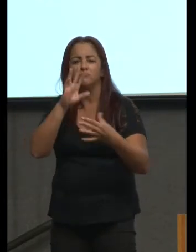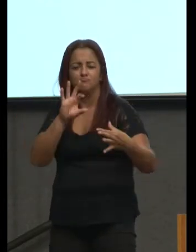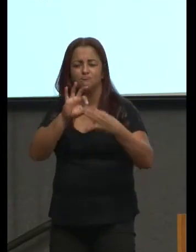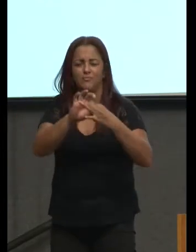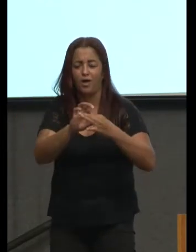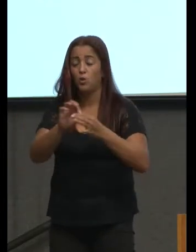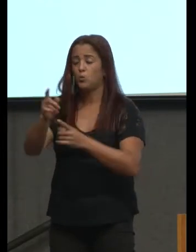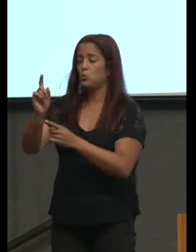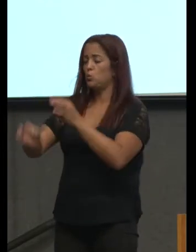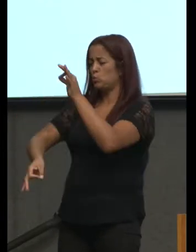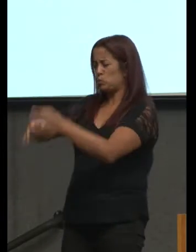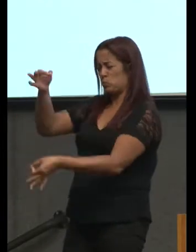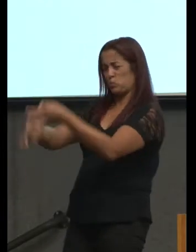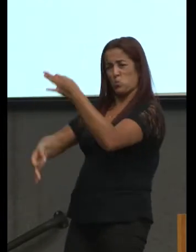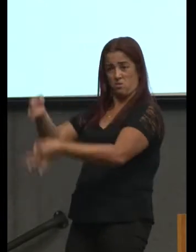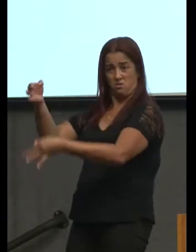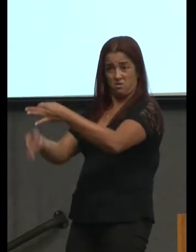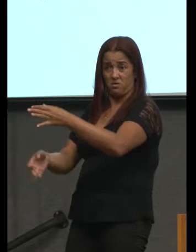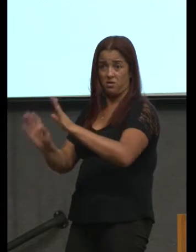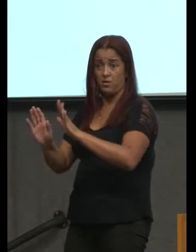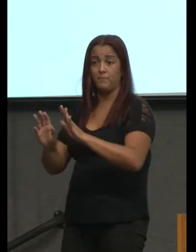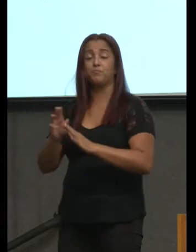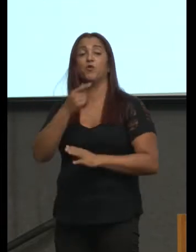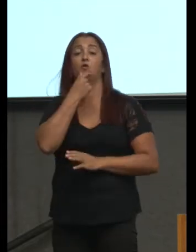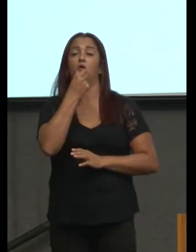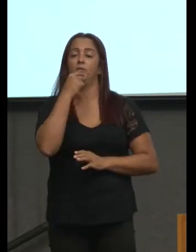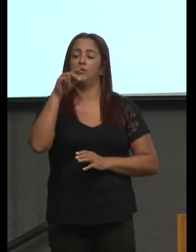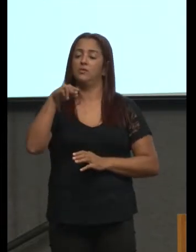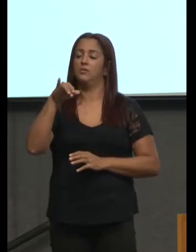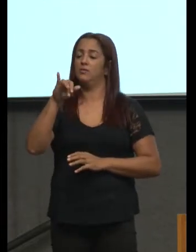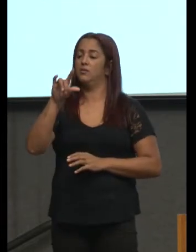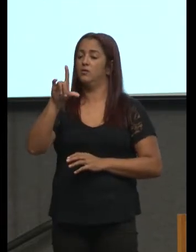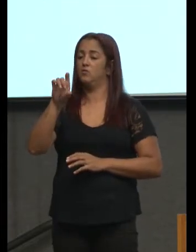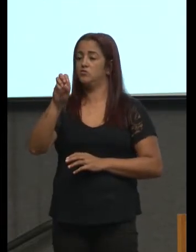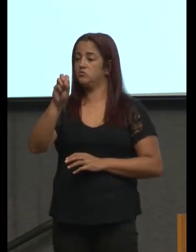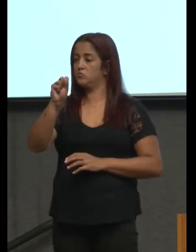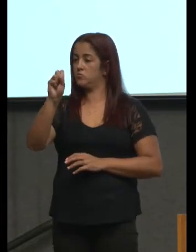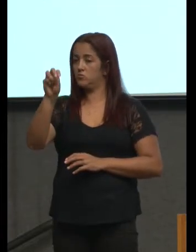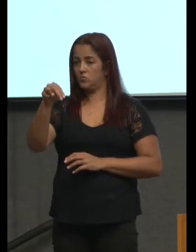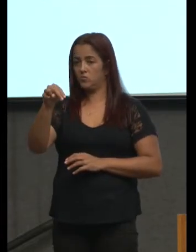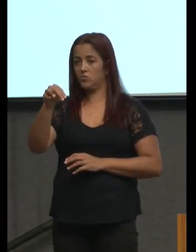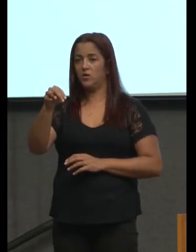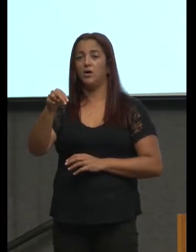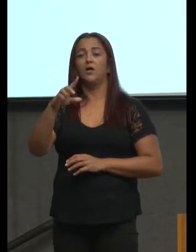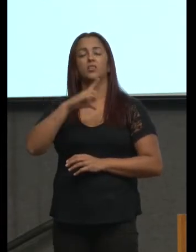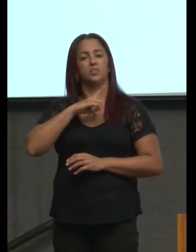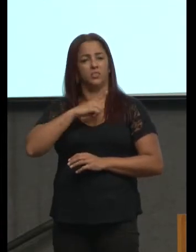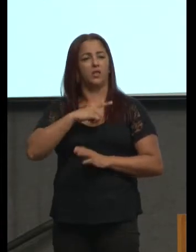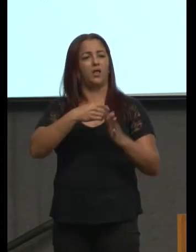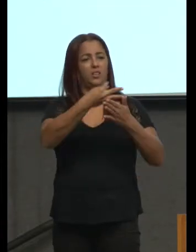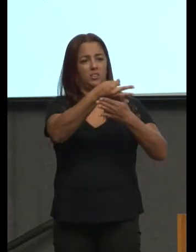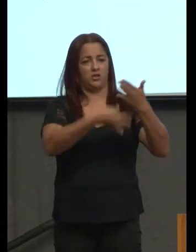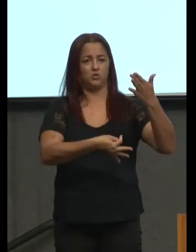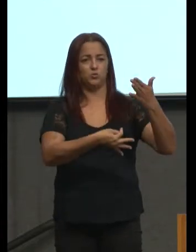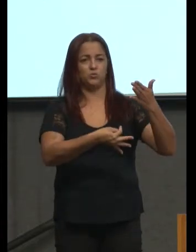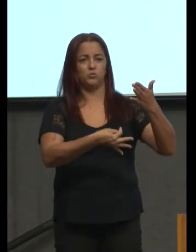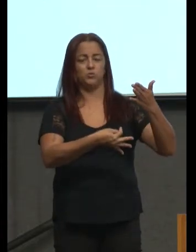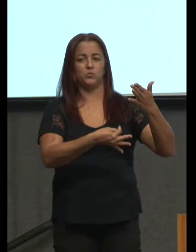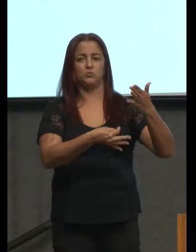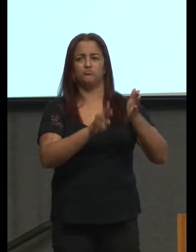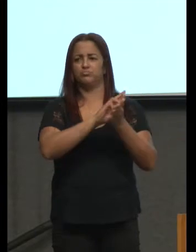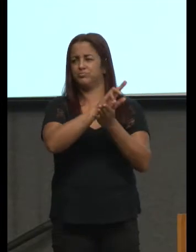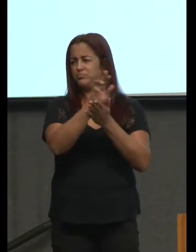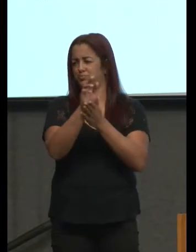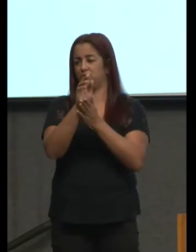o Nilson tem belos textos sobre a problemática da avaliação educacional e um